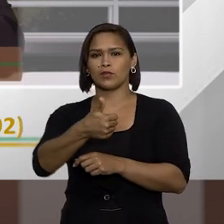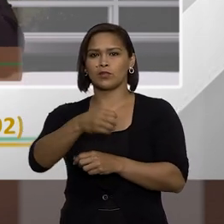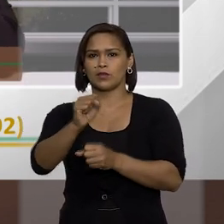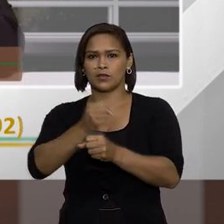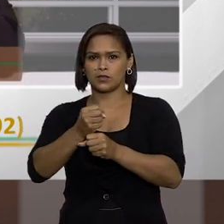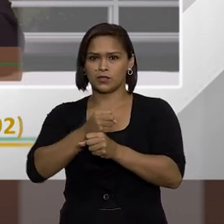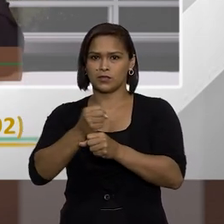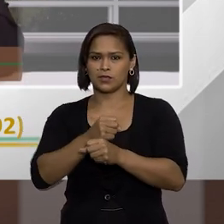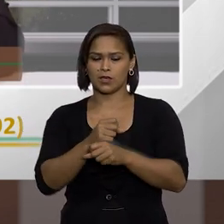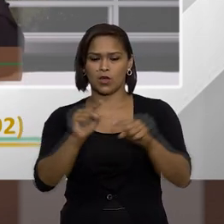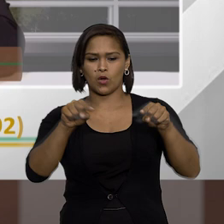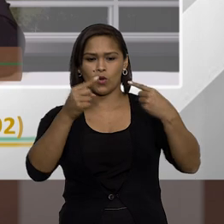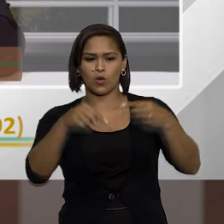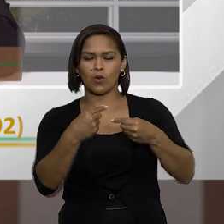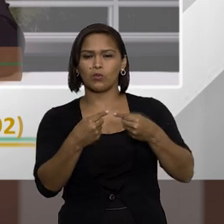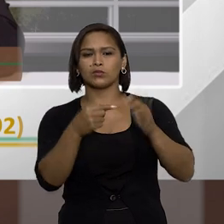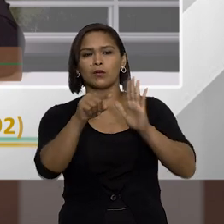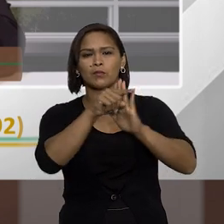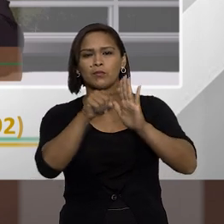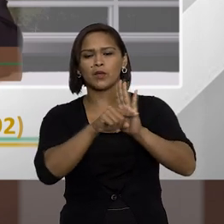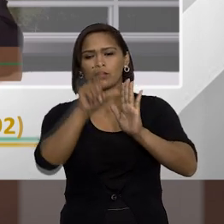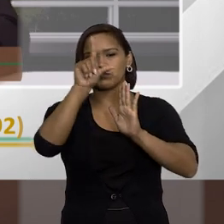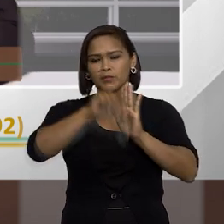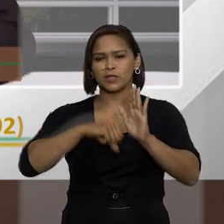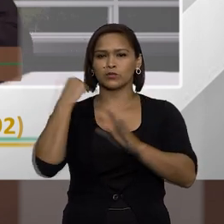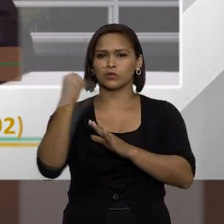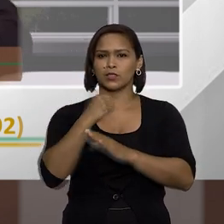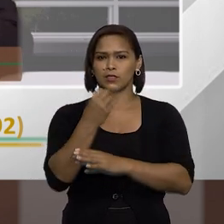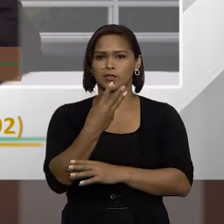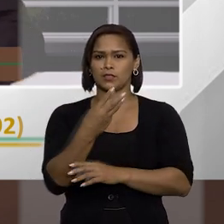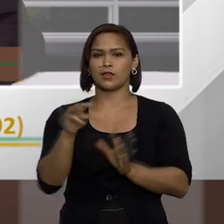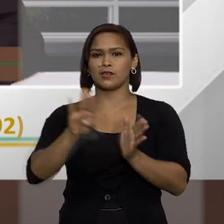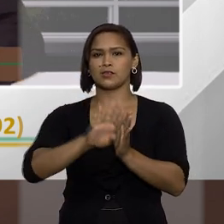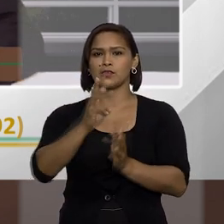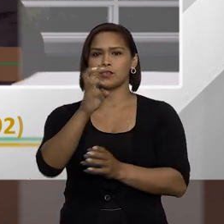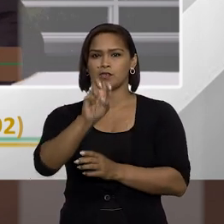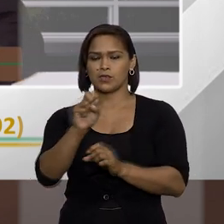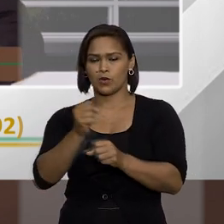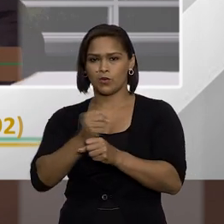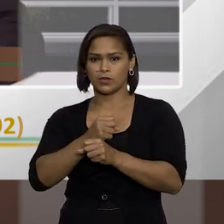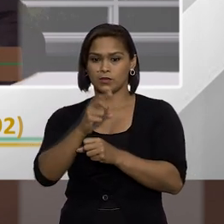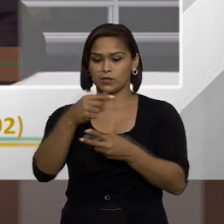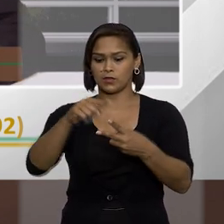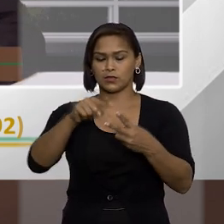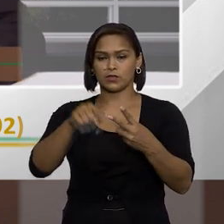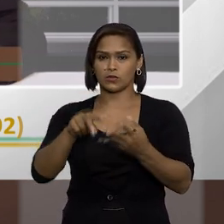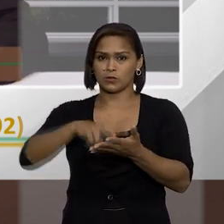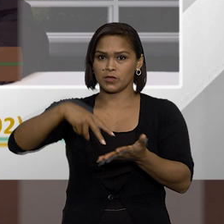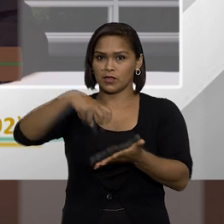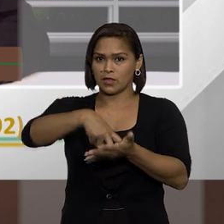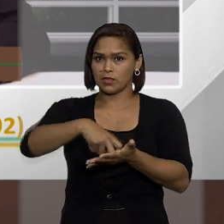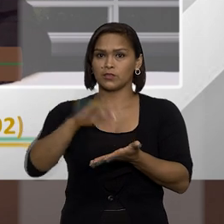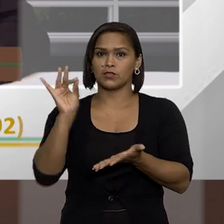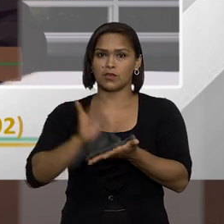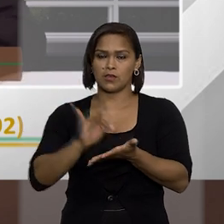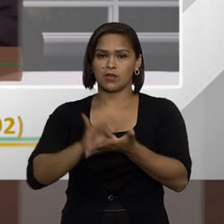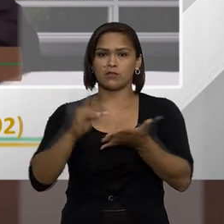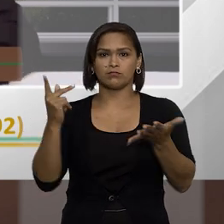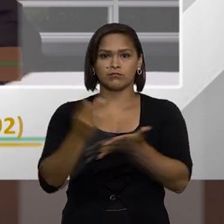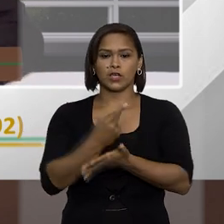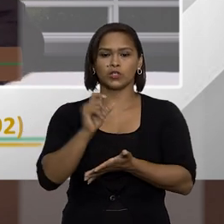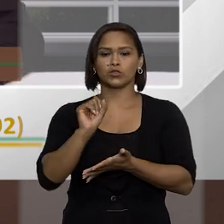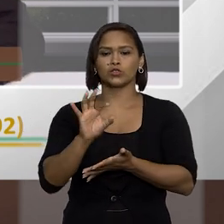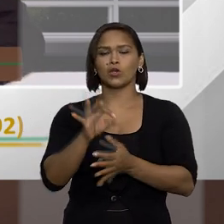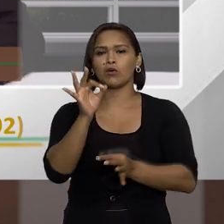10 anos. Atentar contra princípios que seriam o menos grave, são de 3 a 5 anos. Essas duas penalidades, elas são efetivadas,